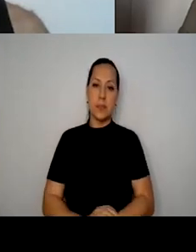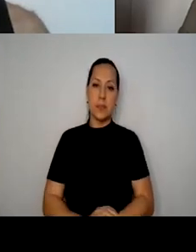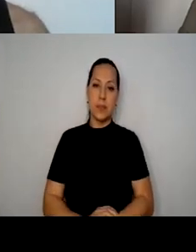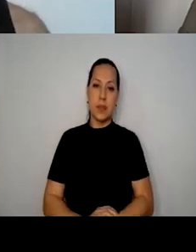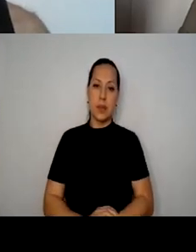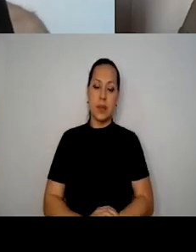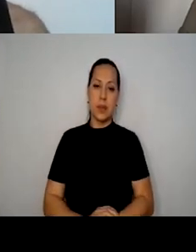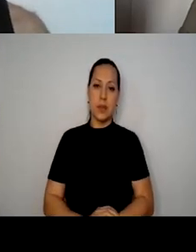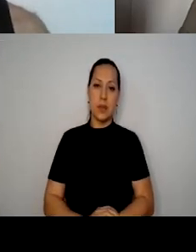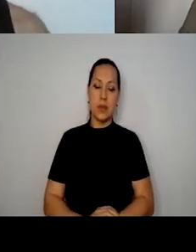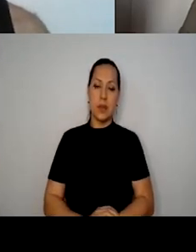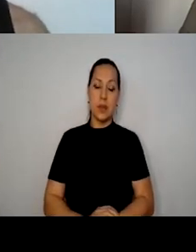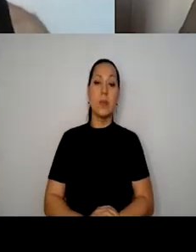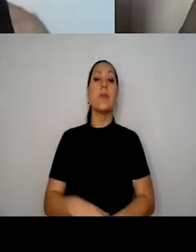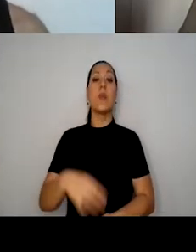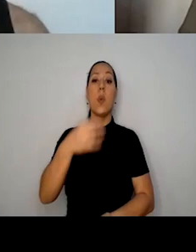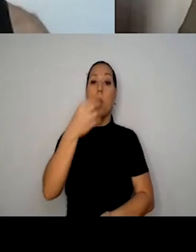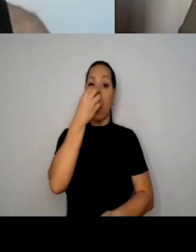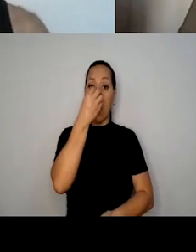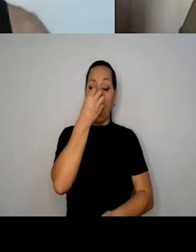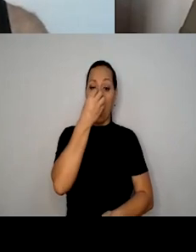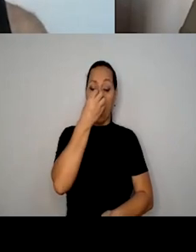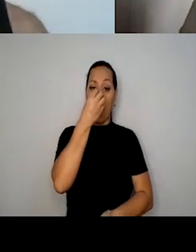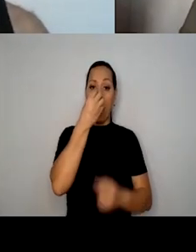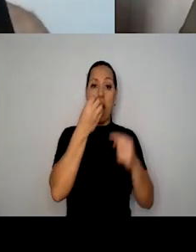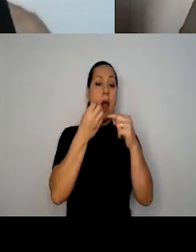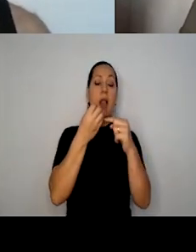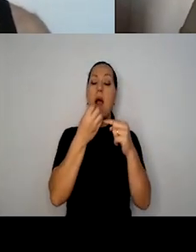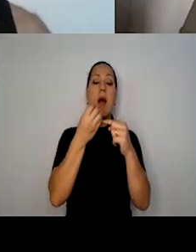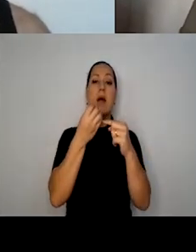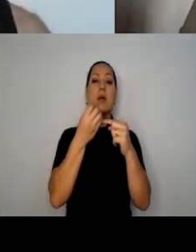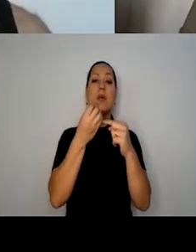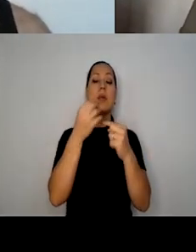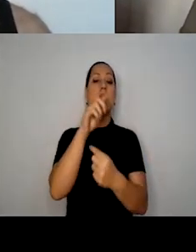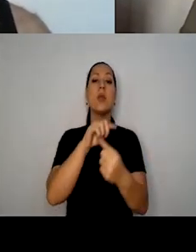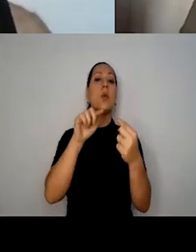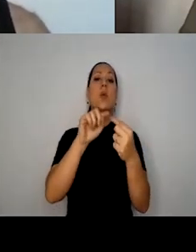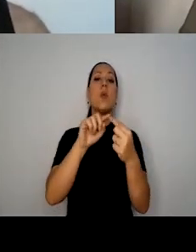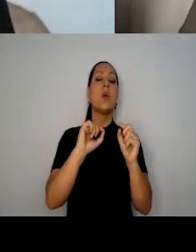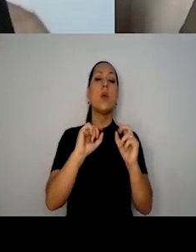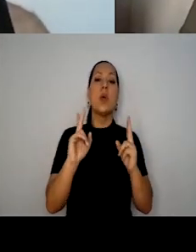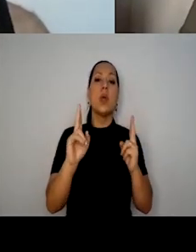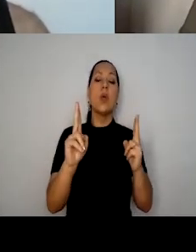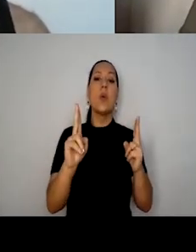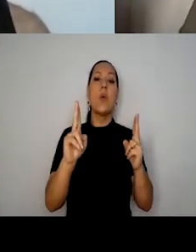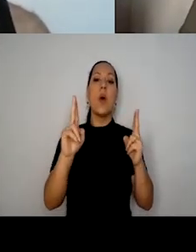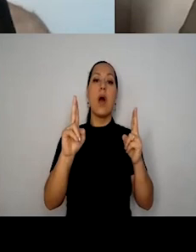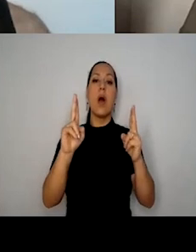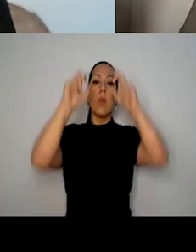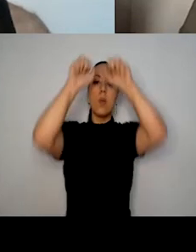o palhaço ele tem a mesma função que o pajé e que o curador,